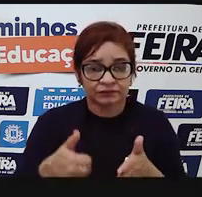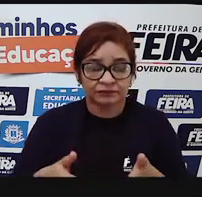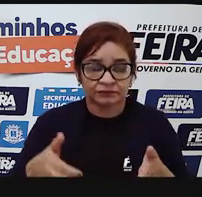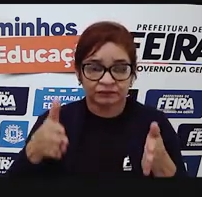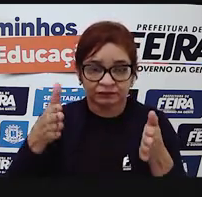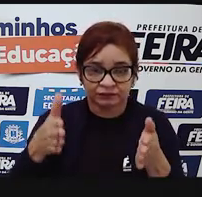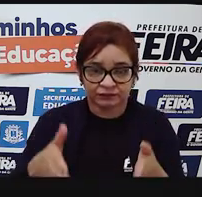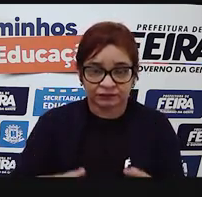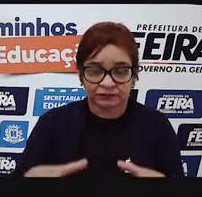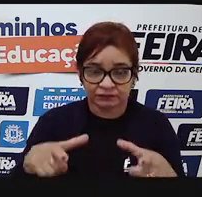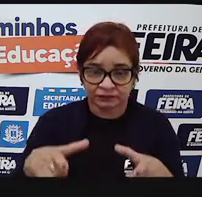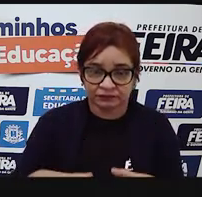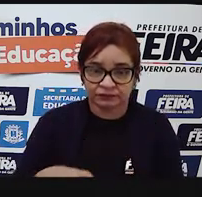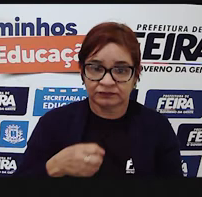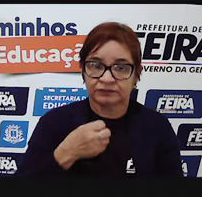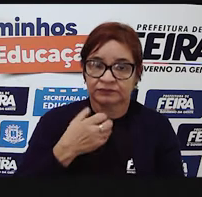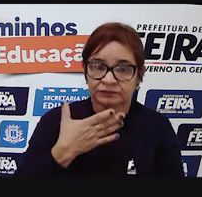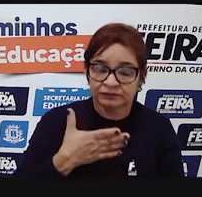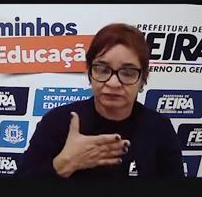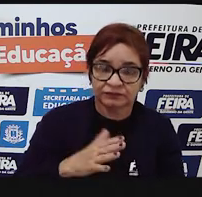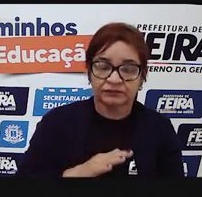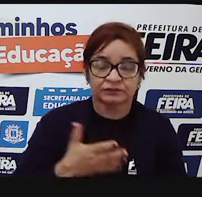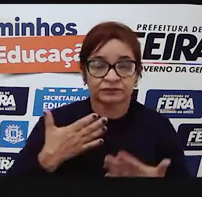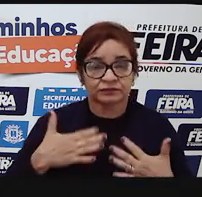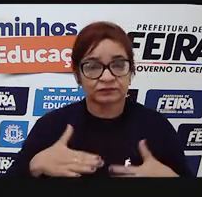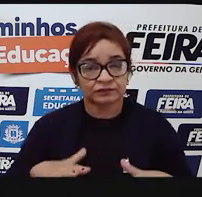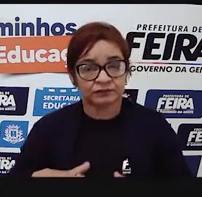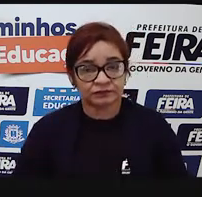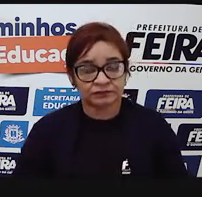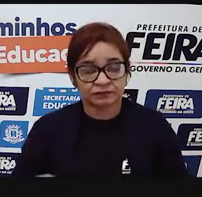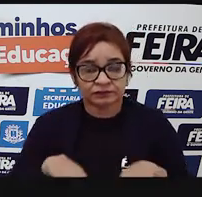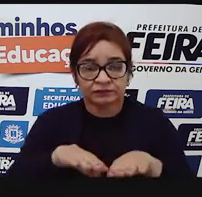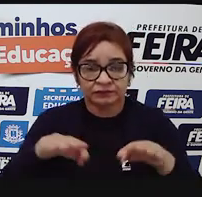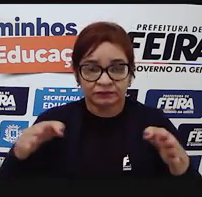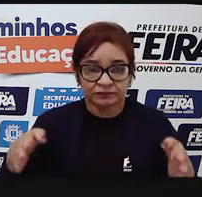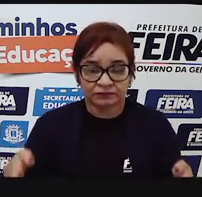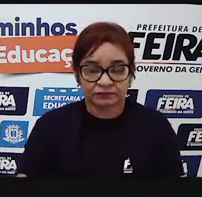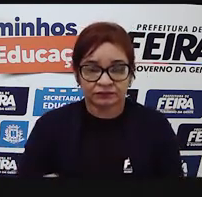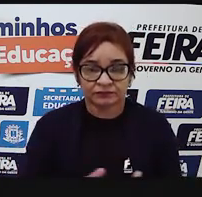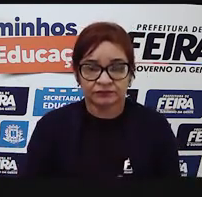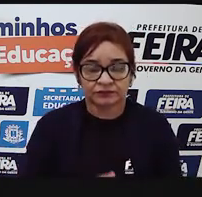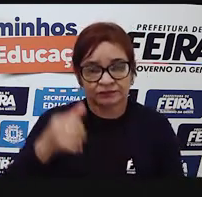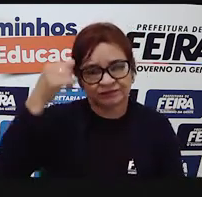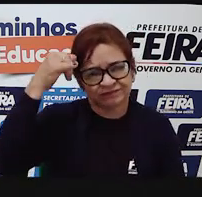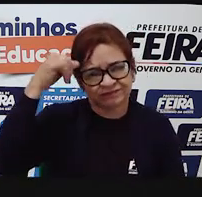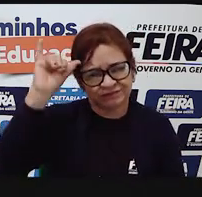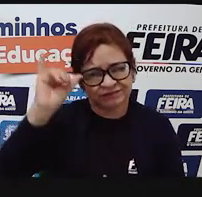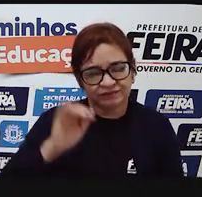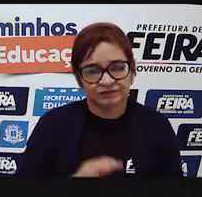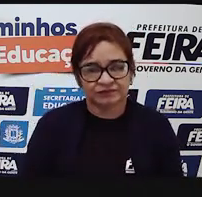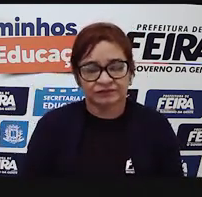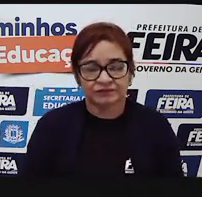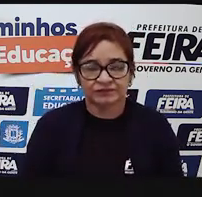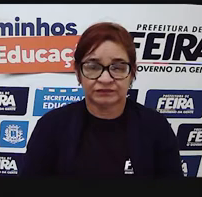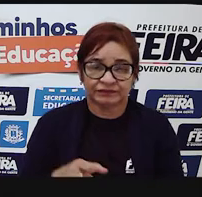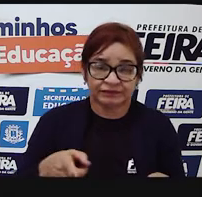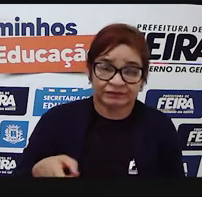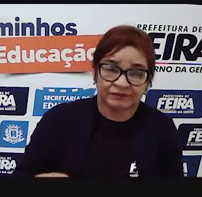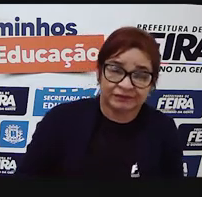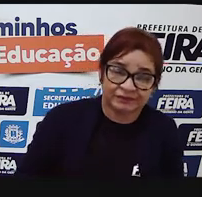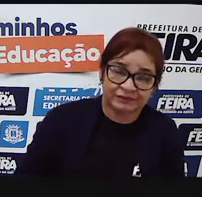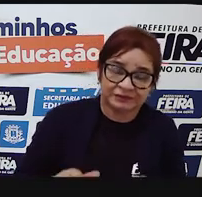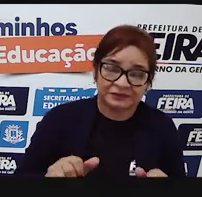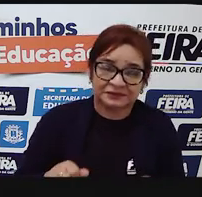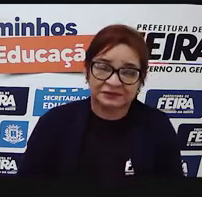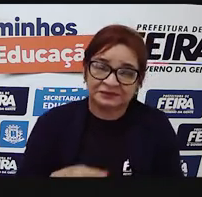específico de sua casa, de preferência que tenha uma mesa. Evite estudar no quarto, porque o quarto é convidativo